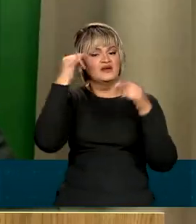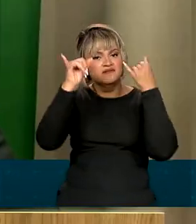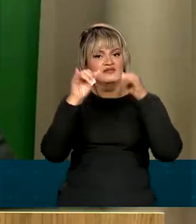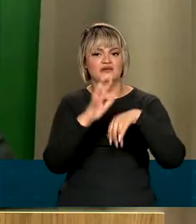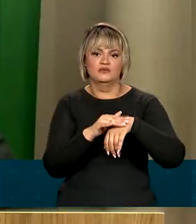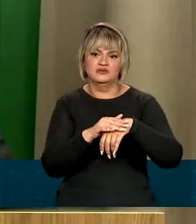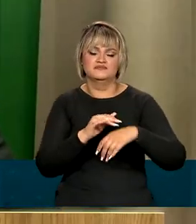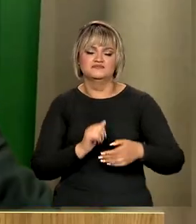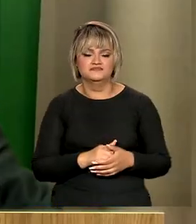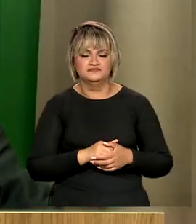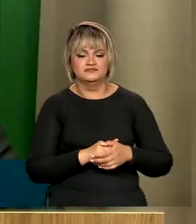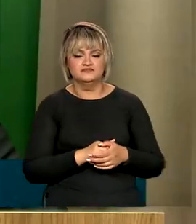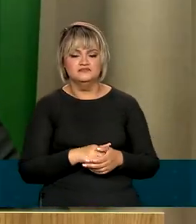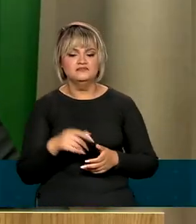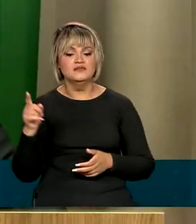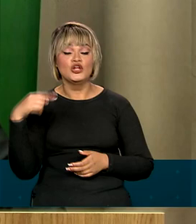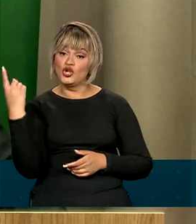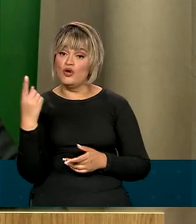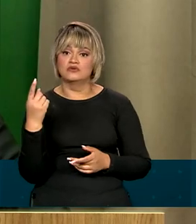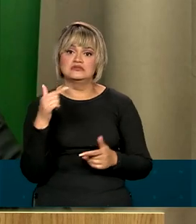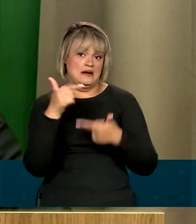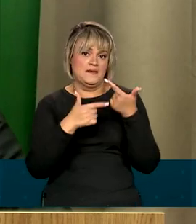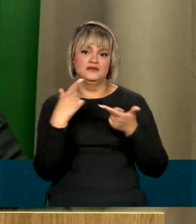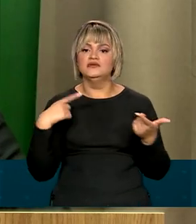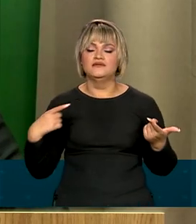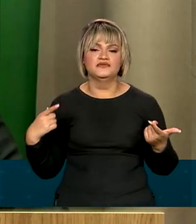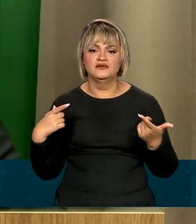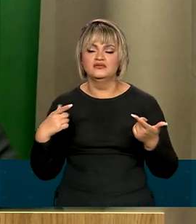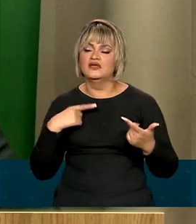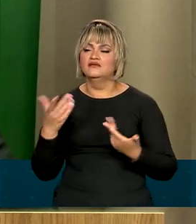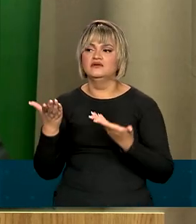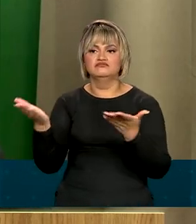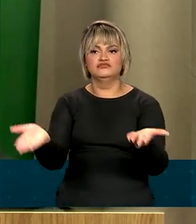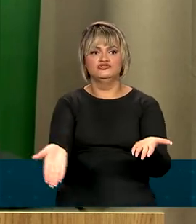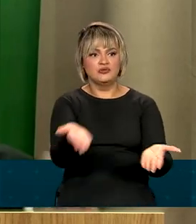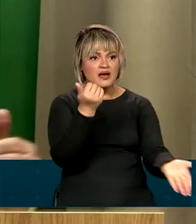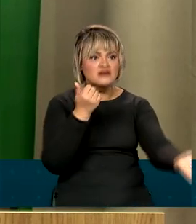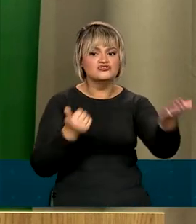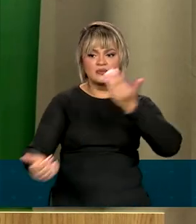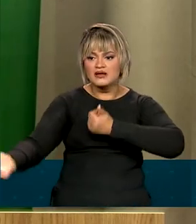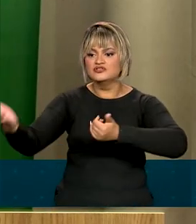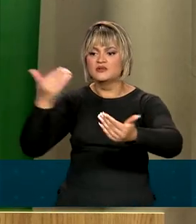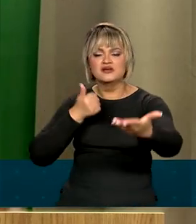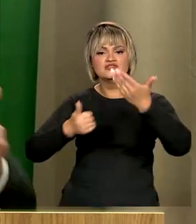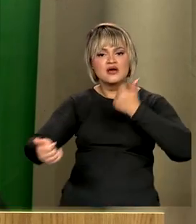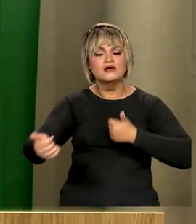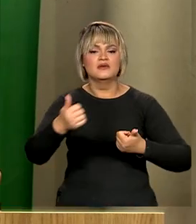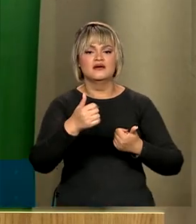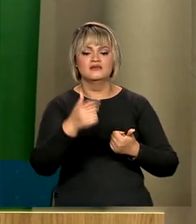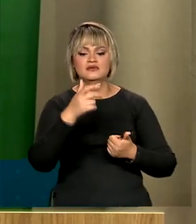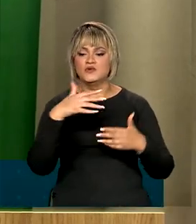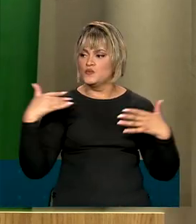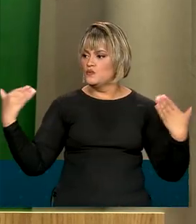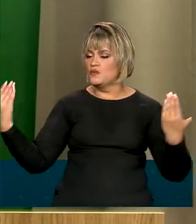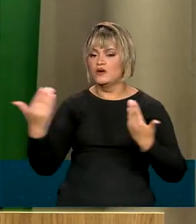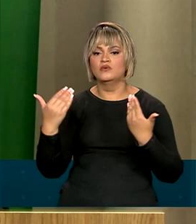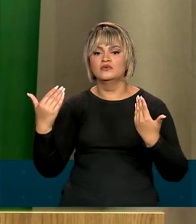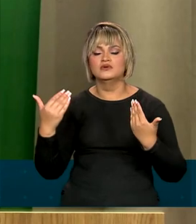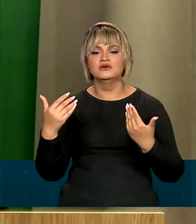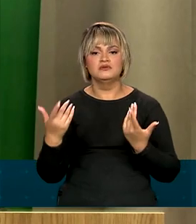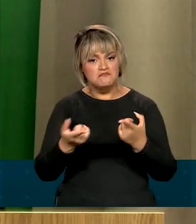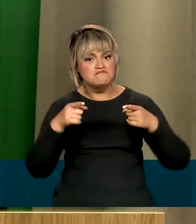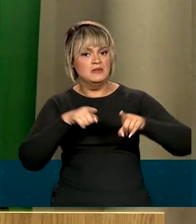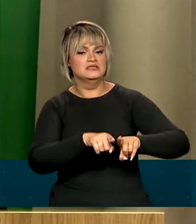parte, nós estamos fazendo. E conclamar que todos possam, como nós, se